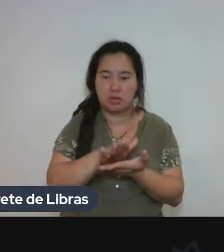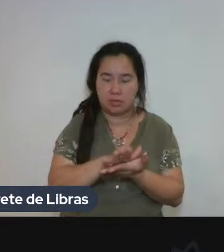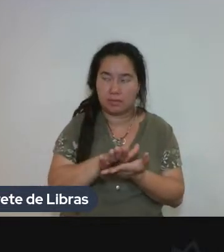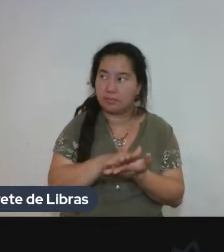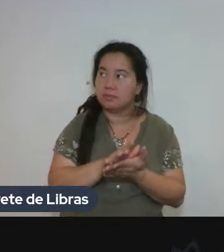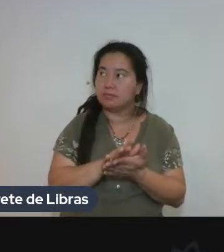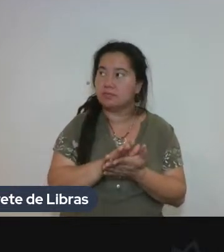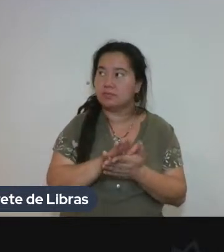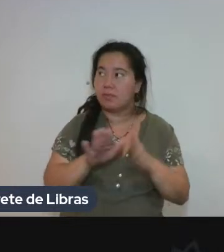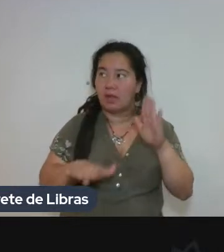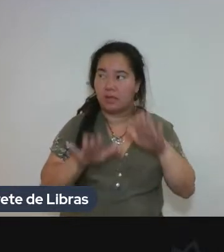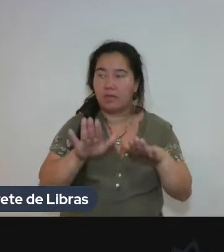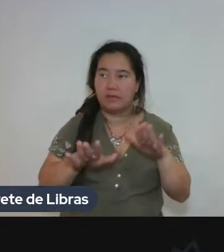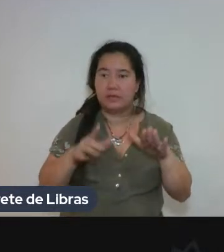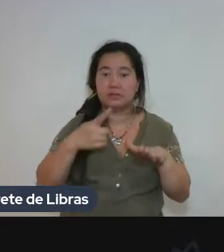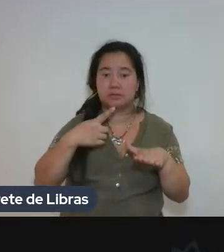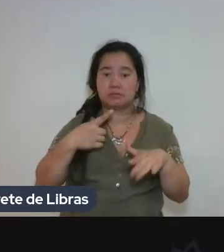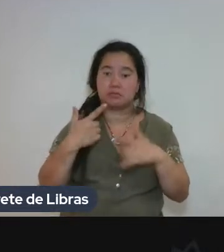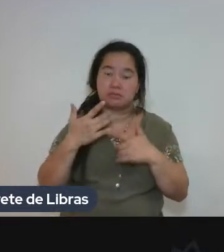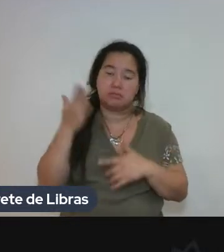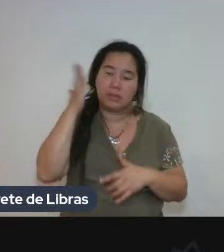obviamente, mas não sabemos todas,